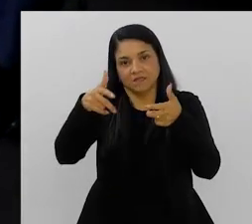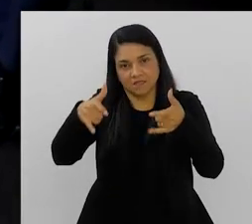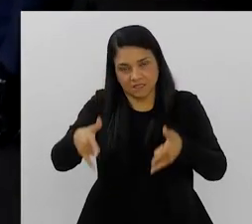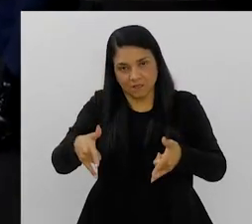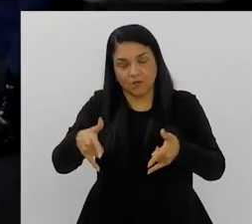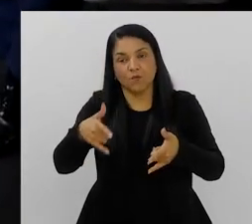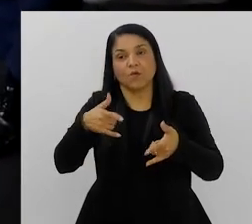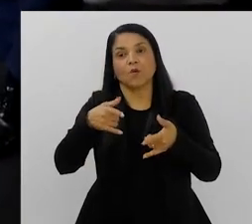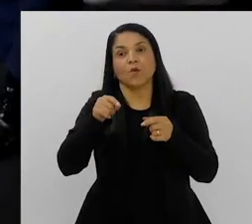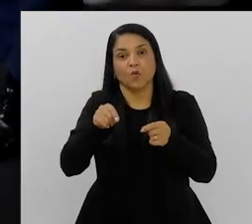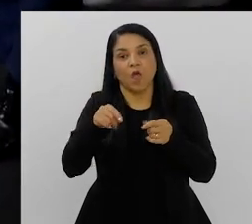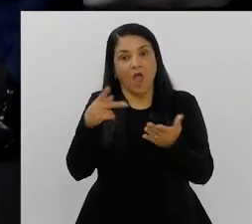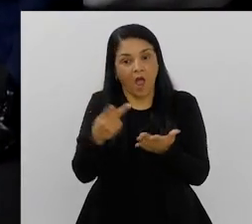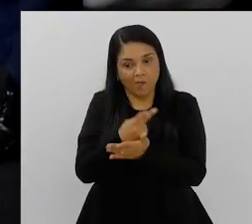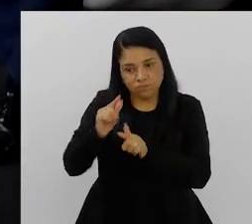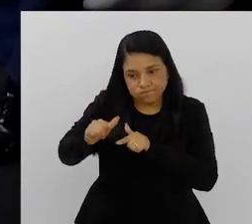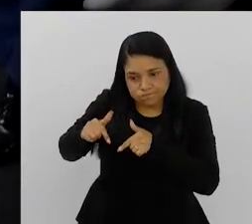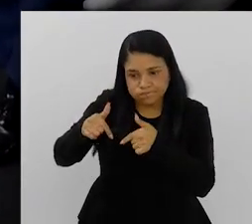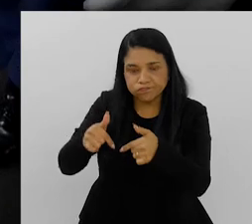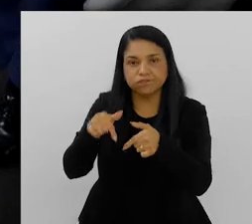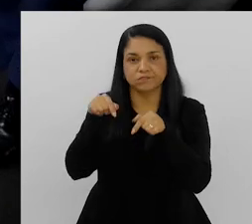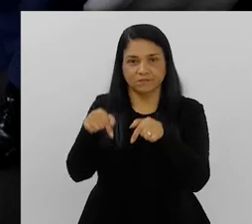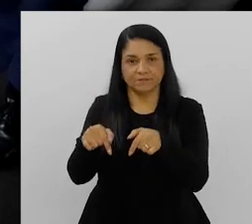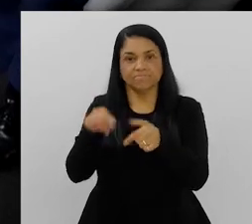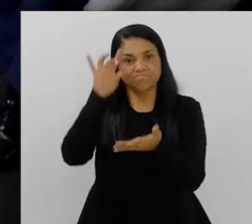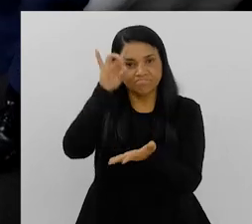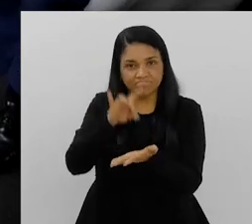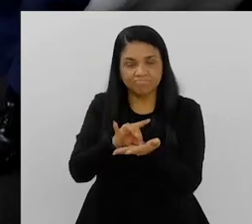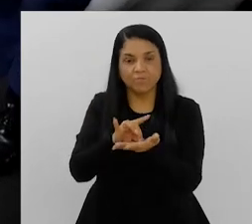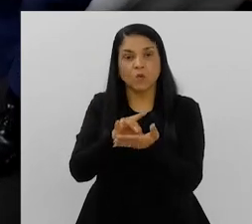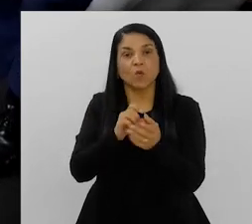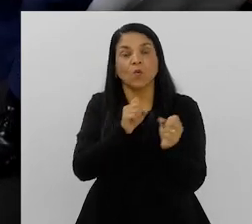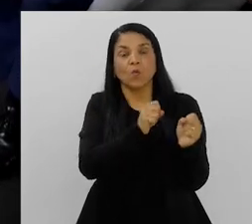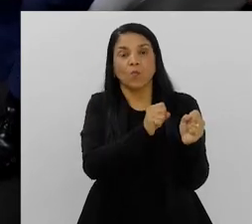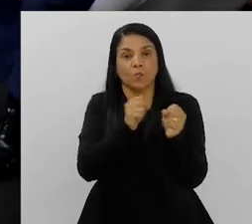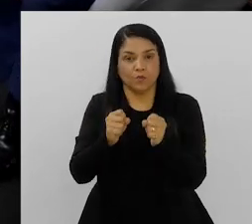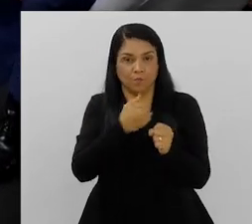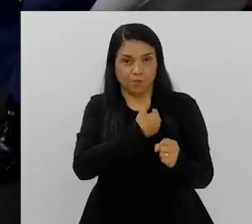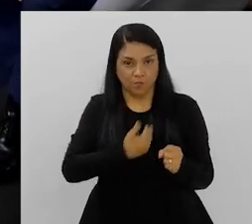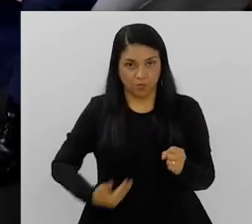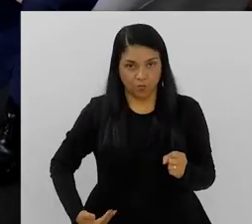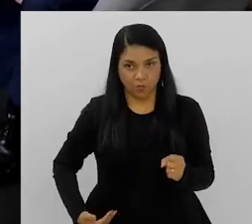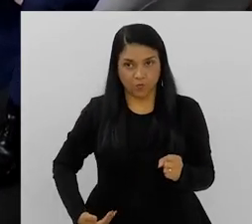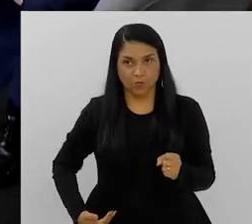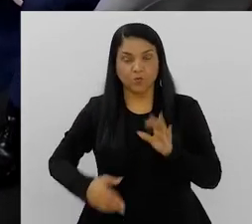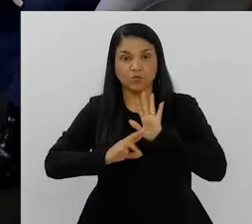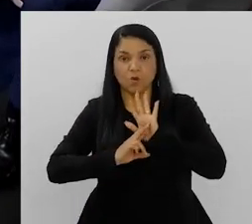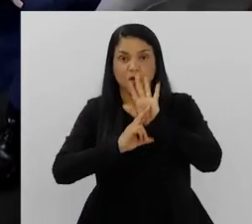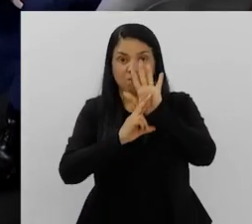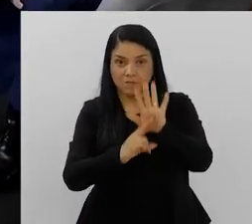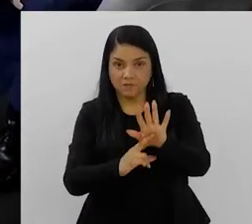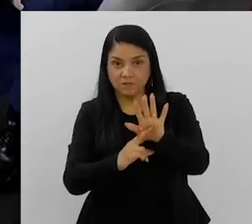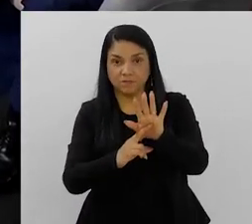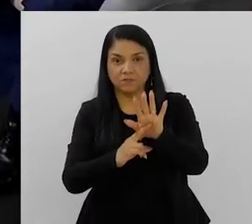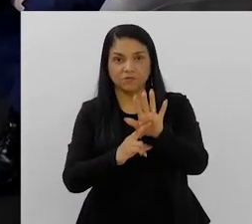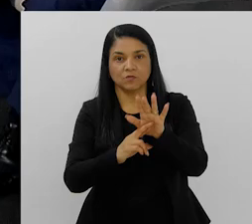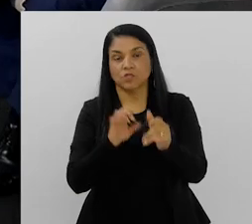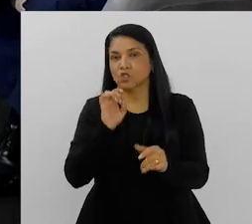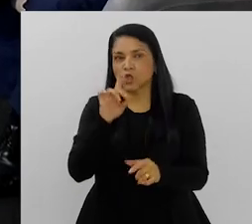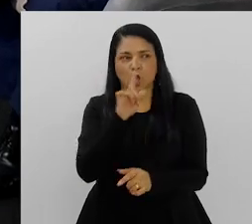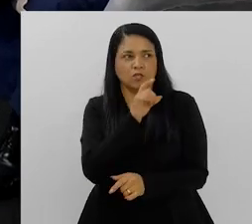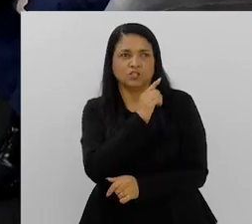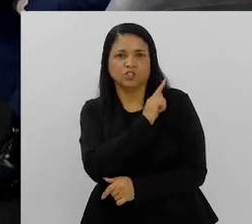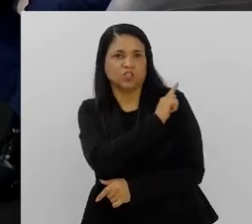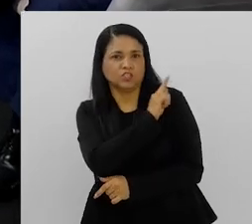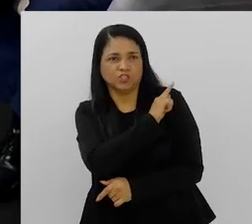internação. Acontece que, para que isso efetivamente se torne realidade, o poder público, ou seja, os